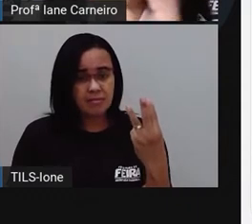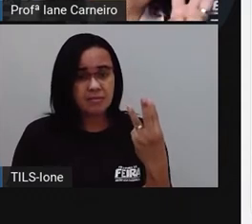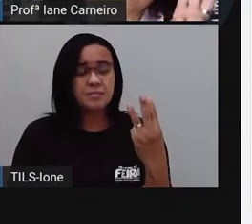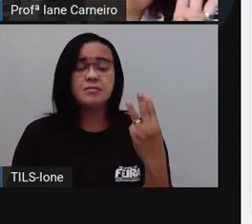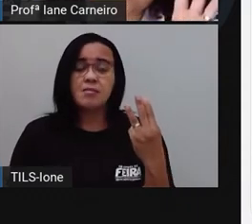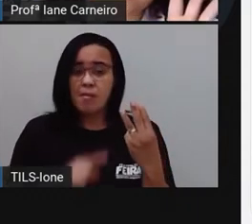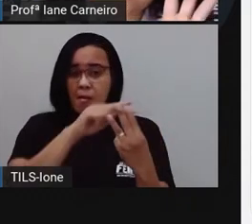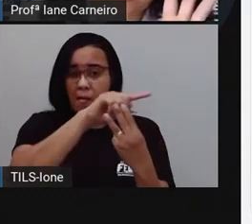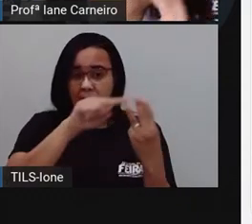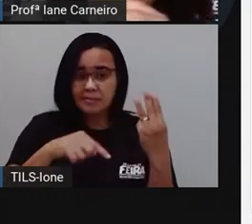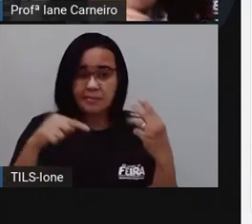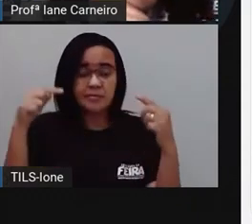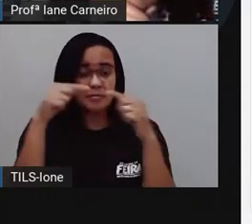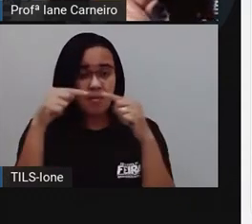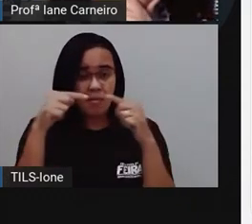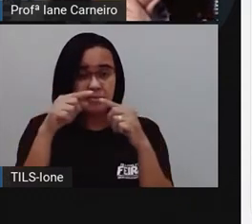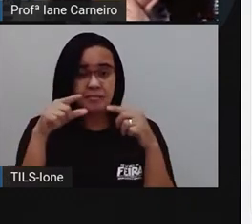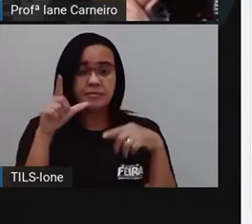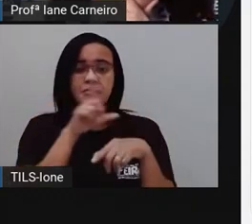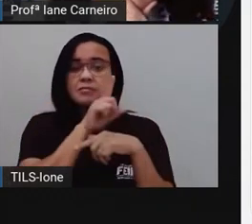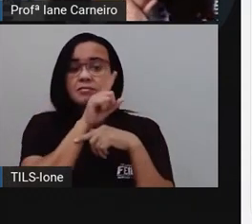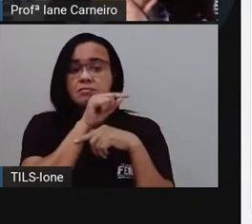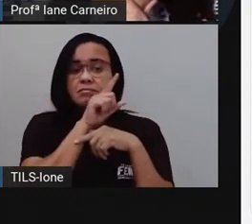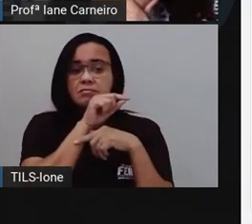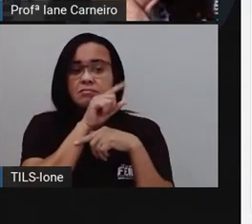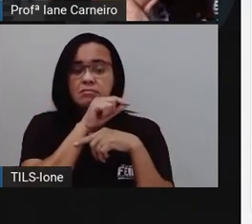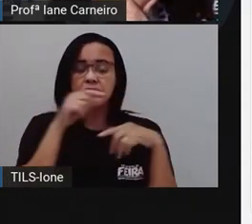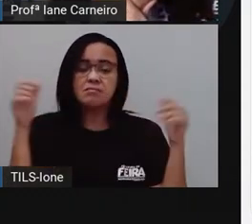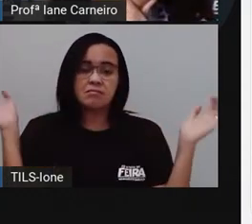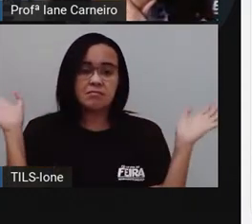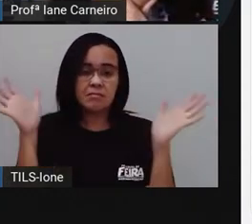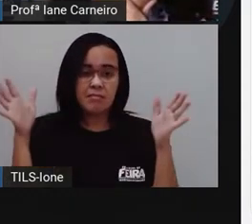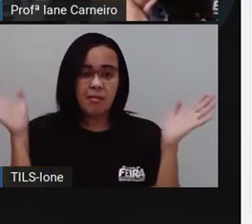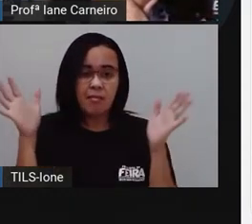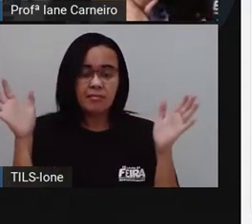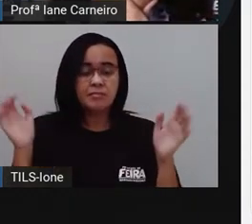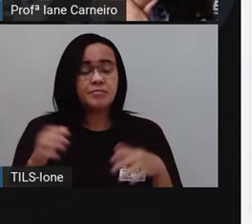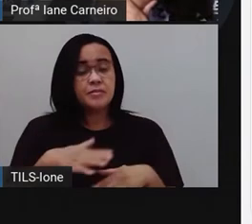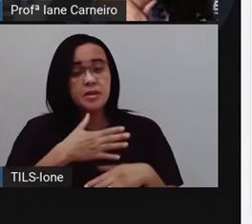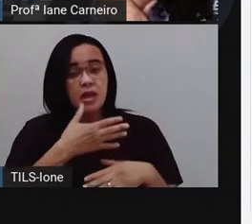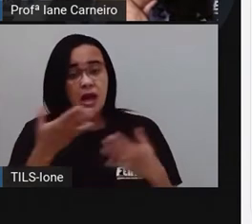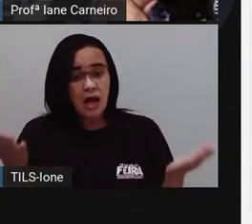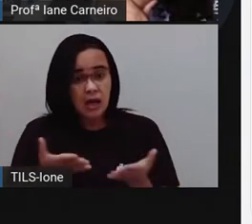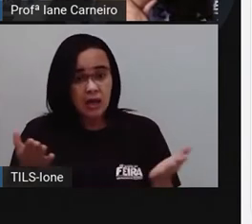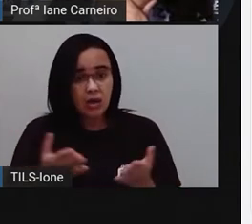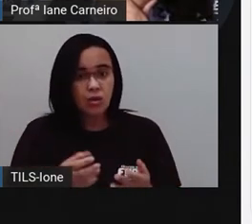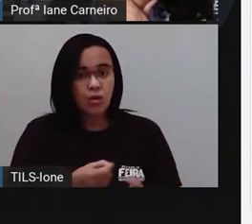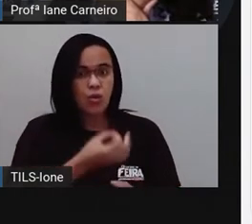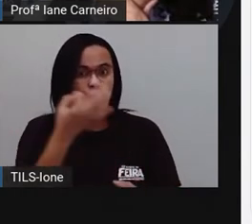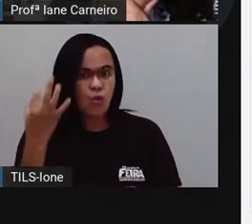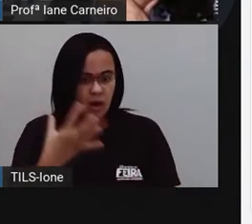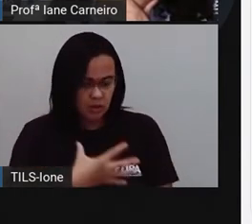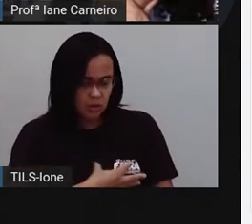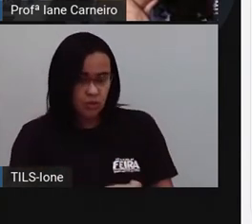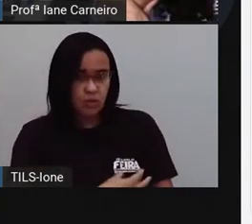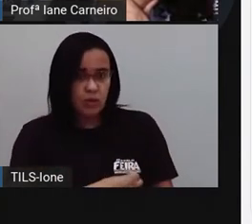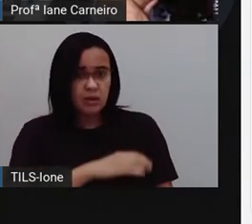três. Três aves. Agora, a vai contar quantos mamíferos nós temos, ó. Um,